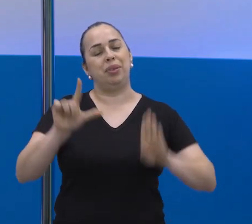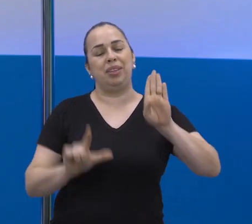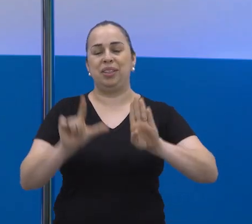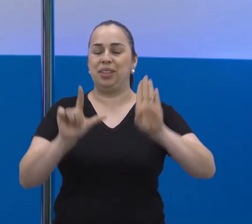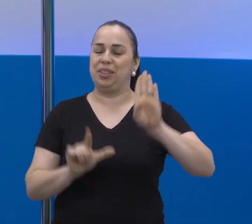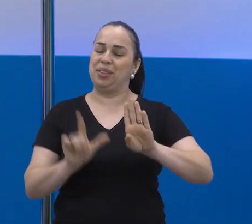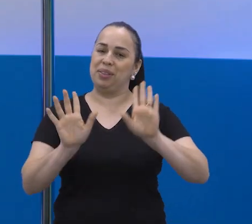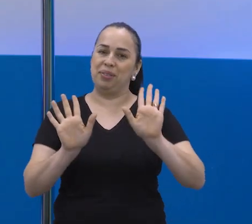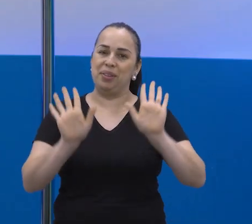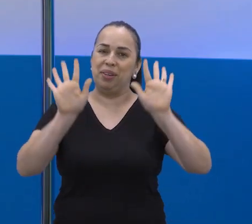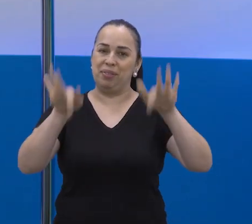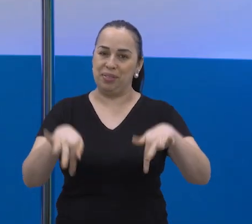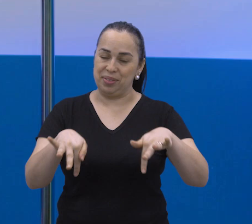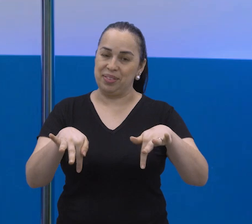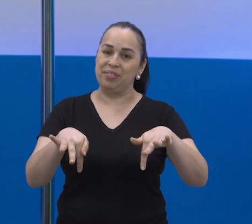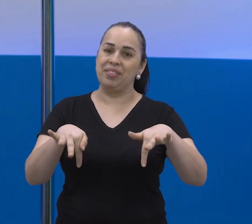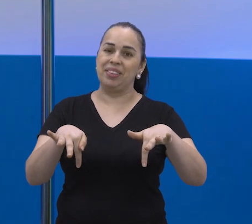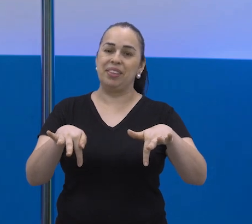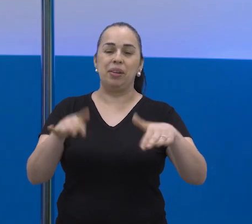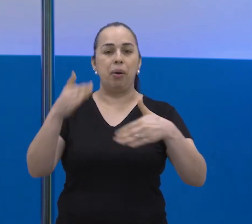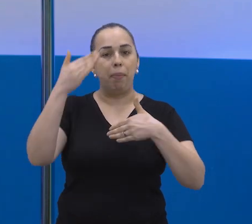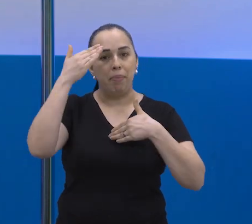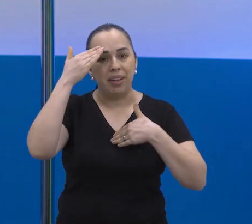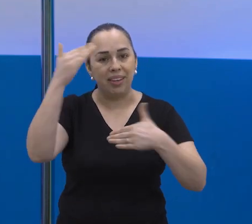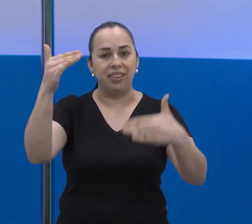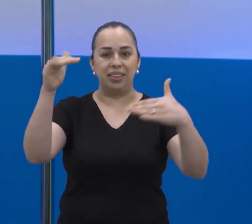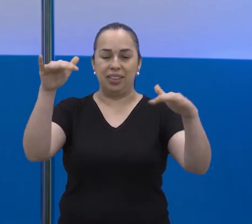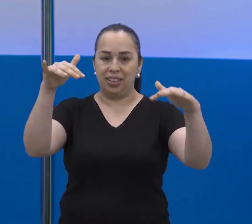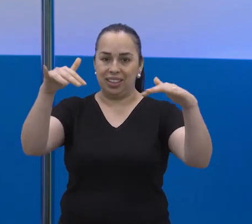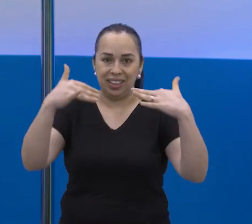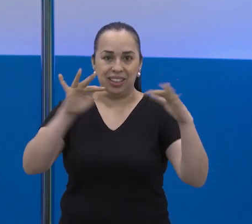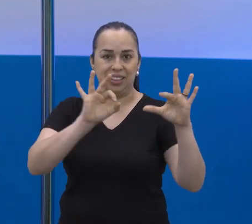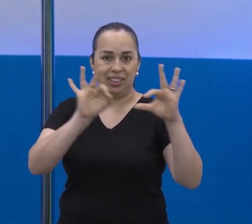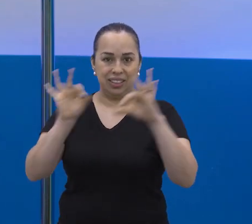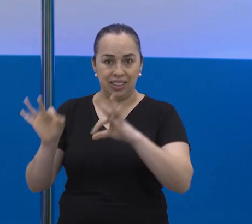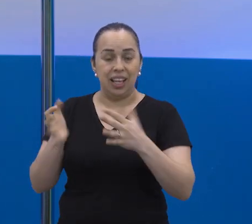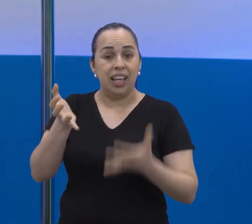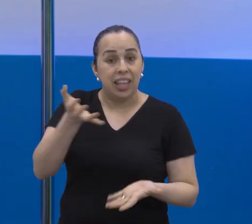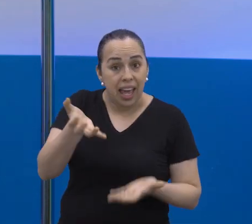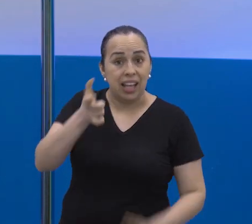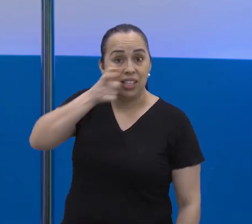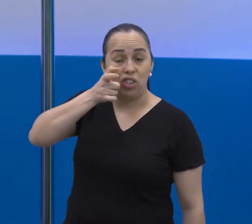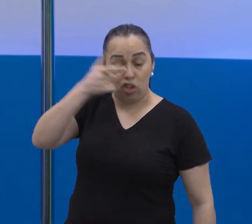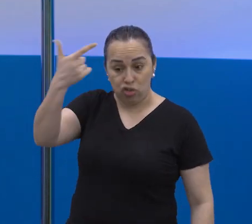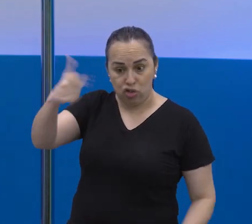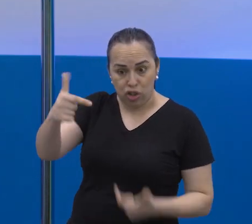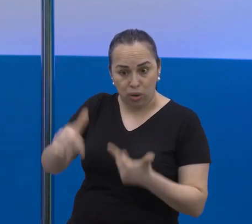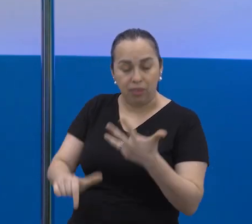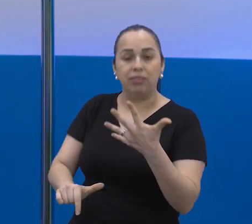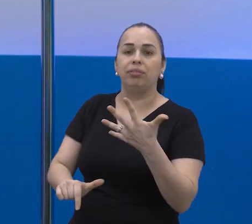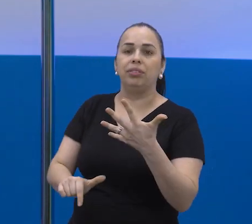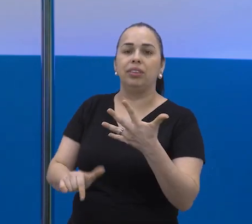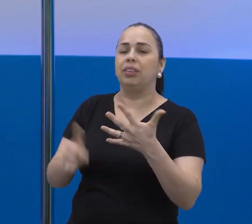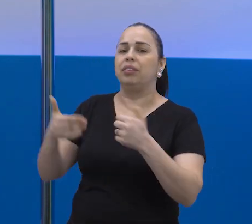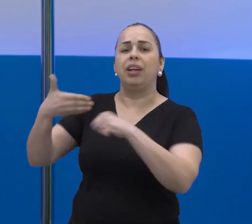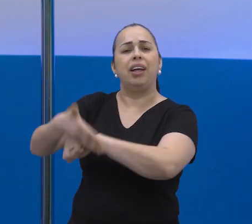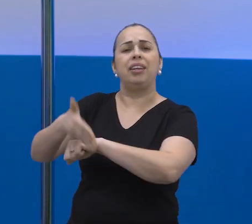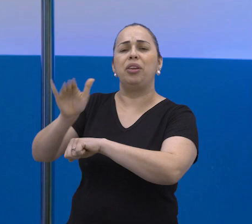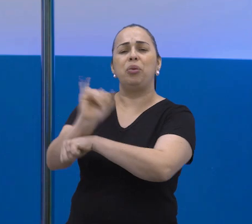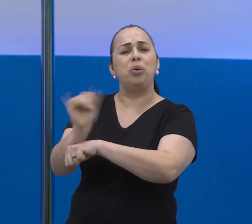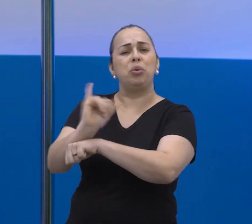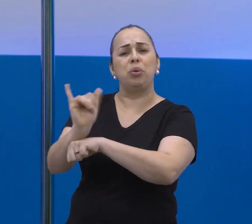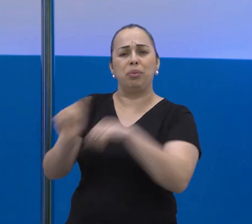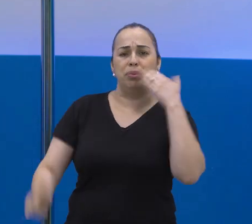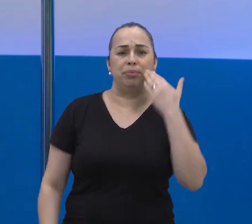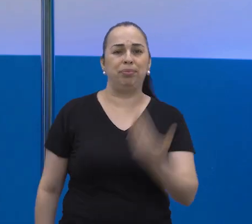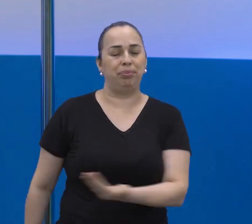boletim legislativo desta quarta-feira fica por aqui. Muito obrigada pela companhia. Se quiser rever as reportagens, é só acessar o